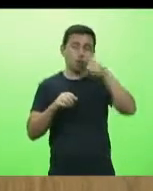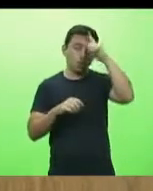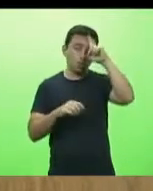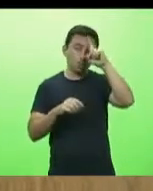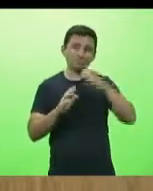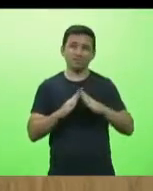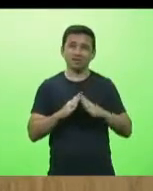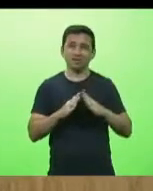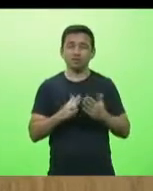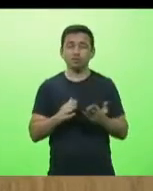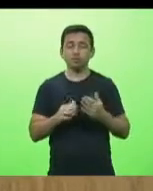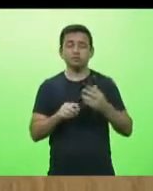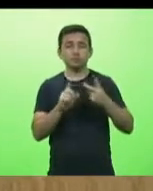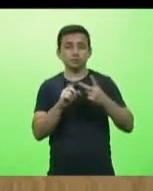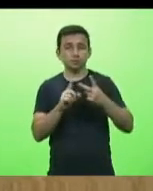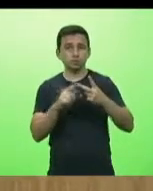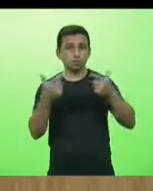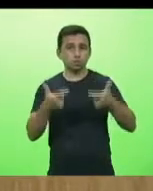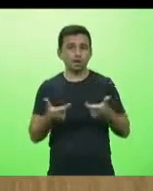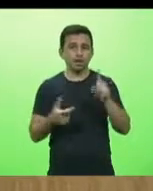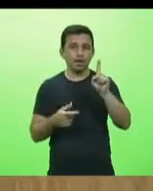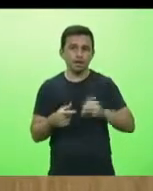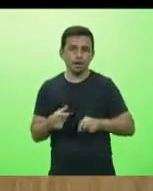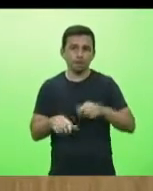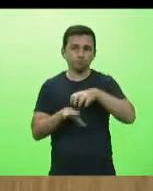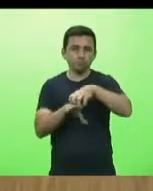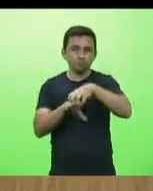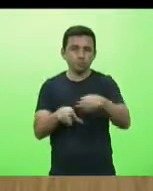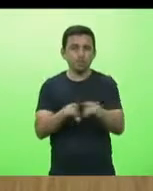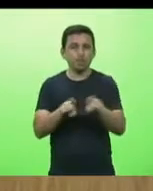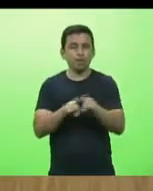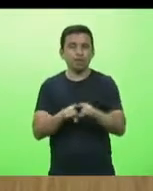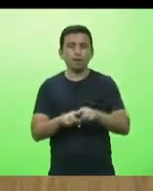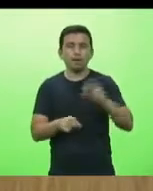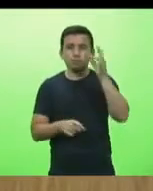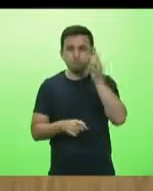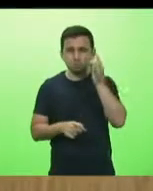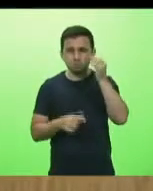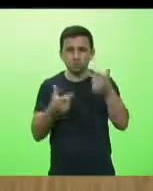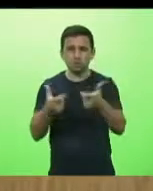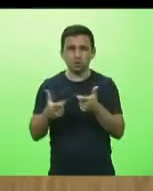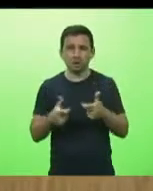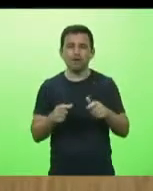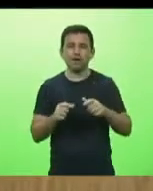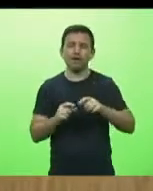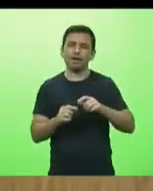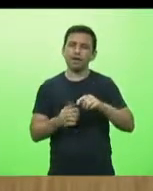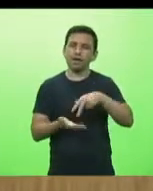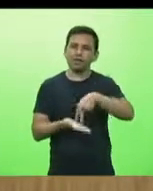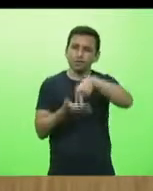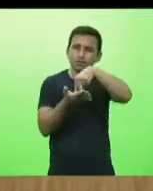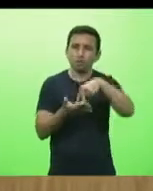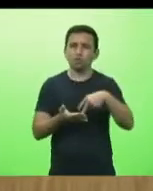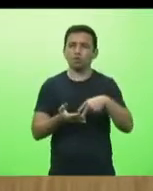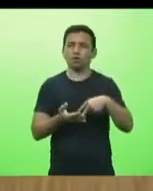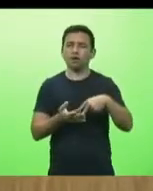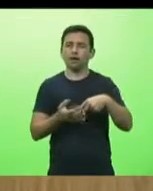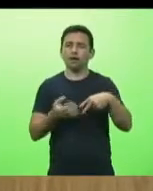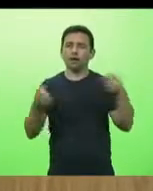transporte público. Terceiro, bancos e loterias. Quarto, elevadores. Quinto, cinemas, academias.